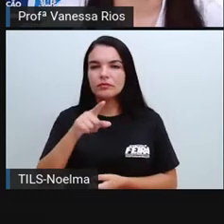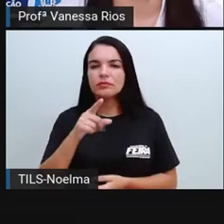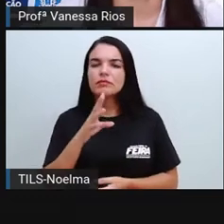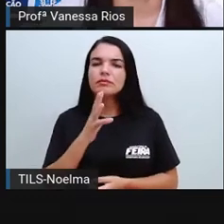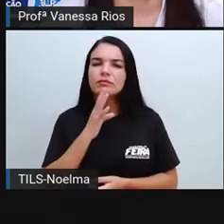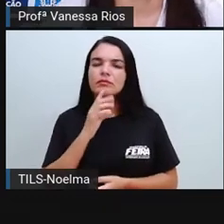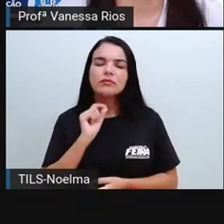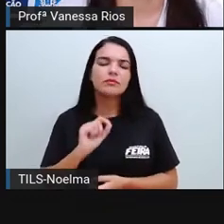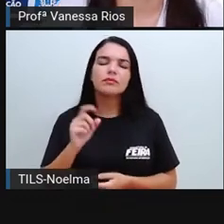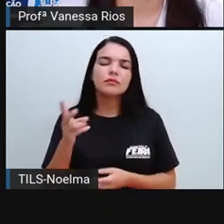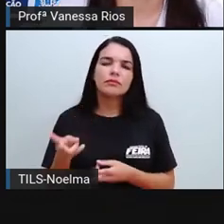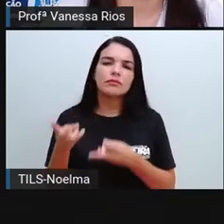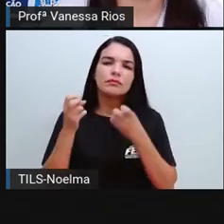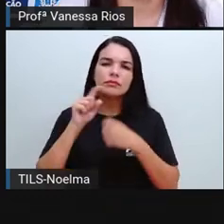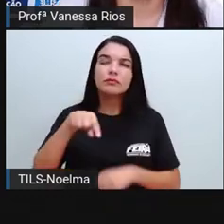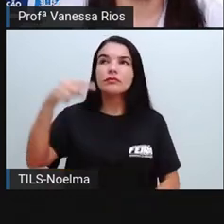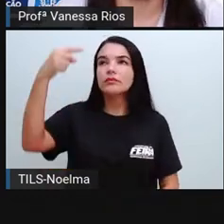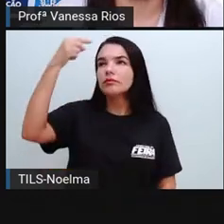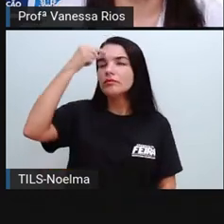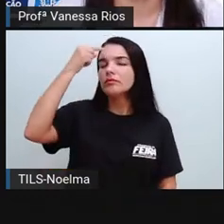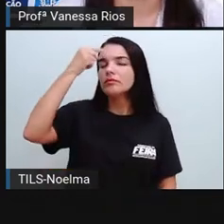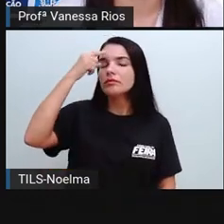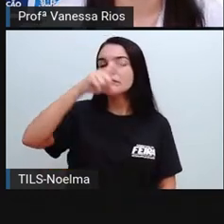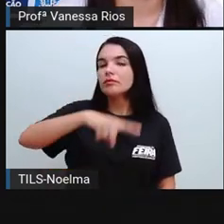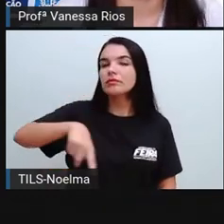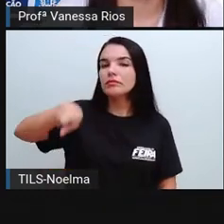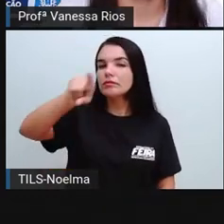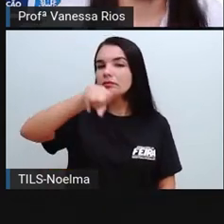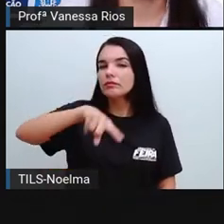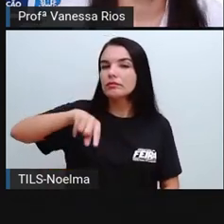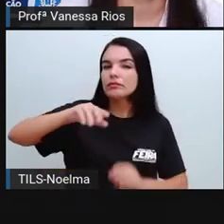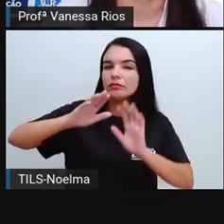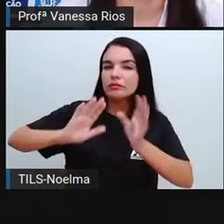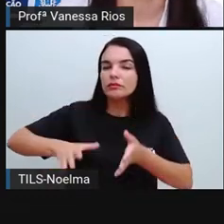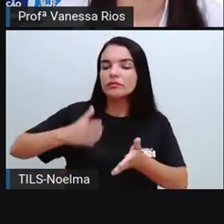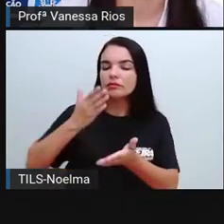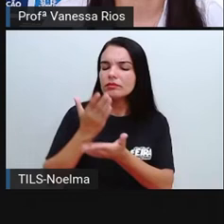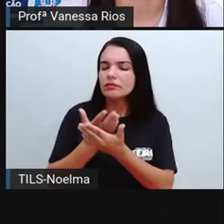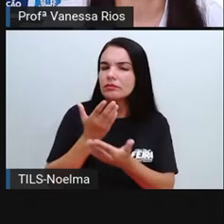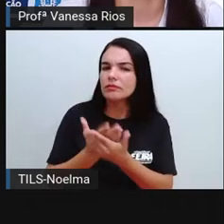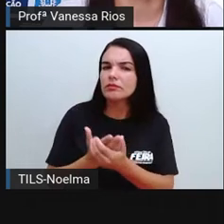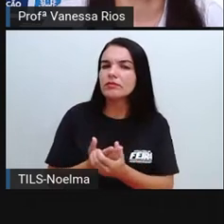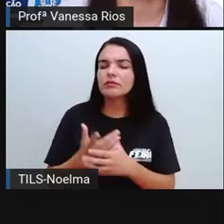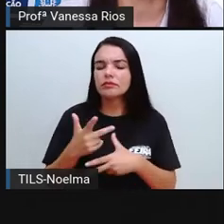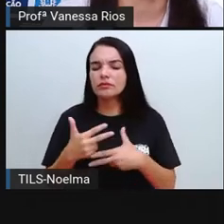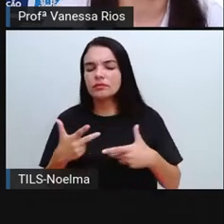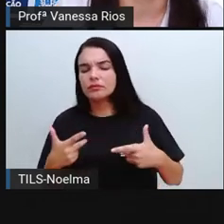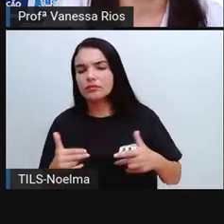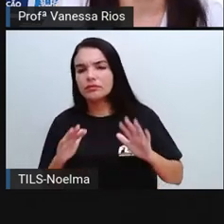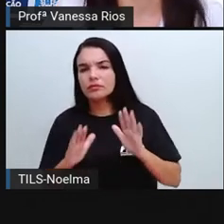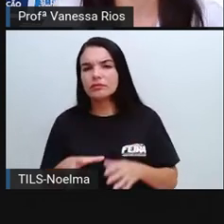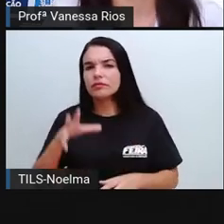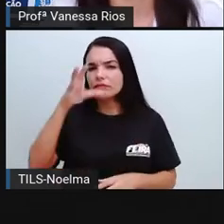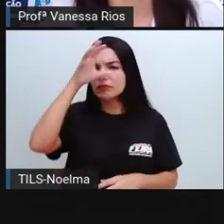observam na cabeça de vocês aí, diante do que a gente já estudou, diante do que vocês já aprenderam, quem foram